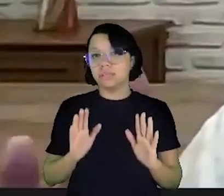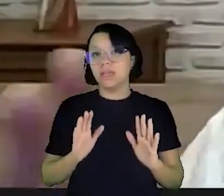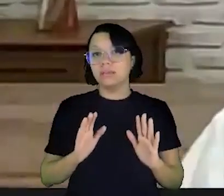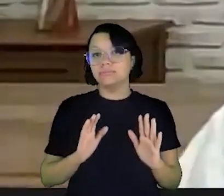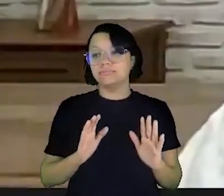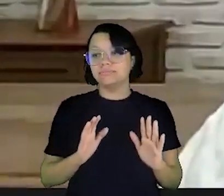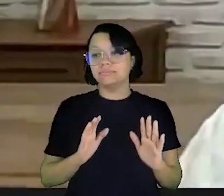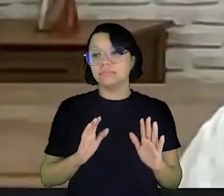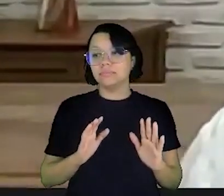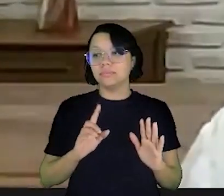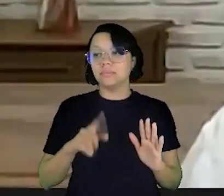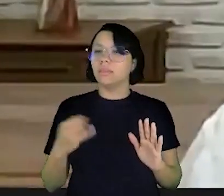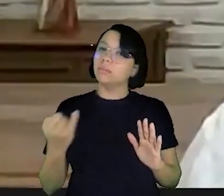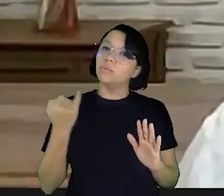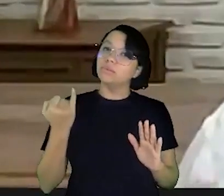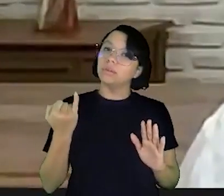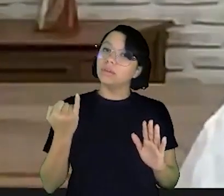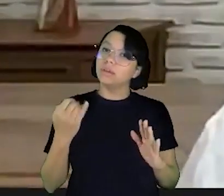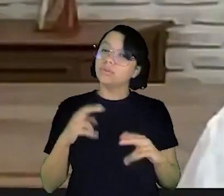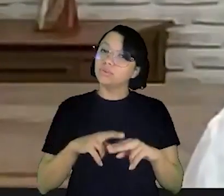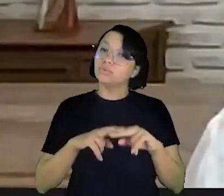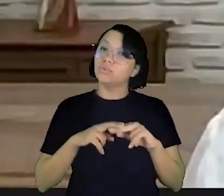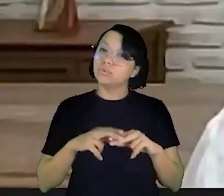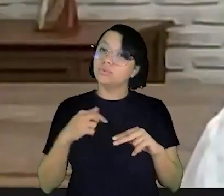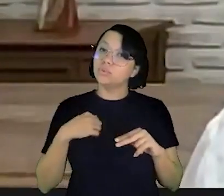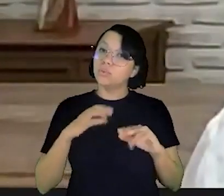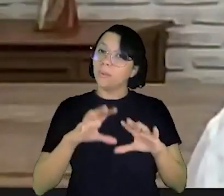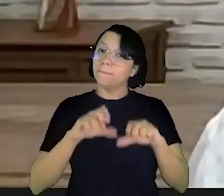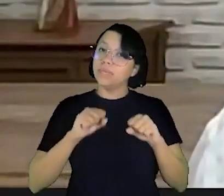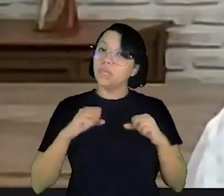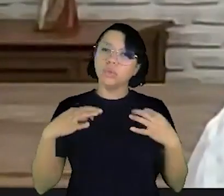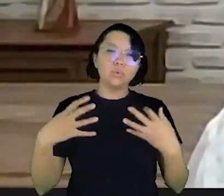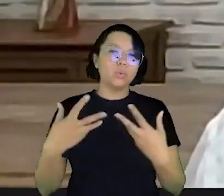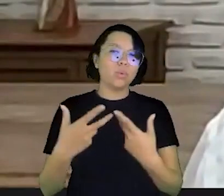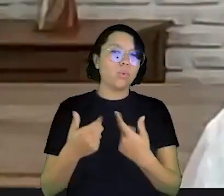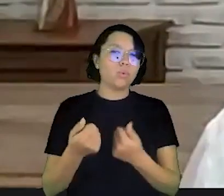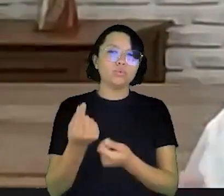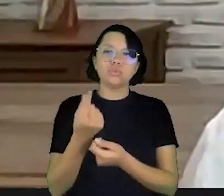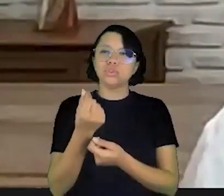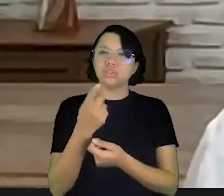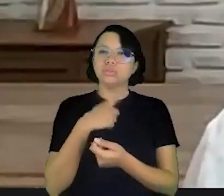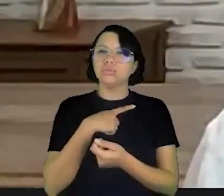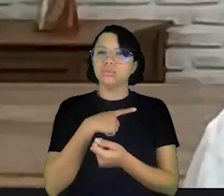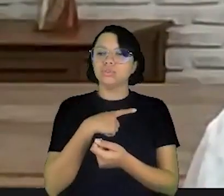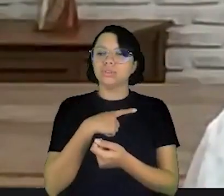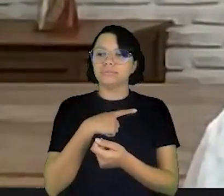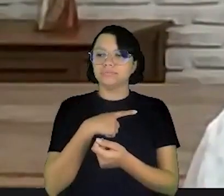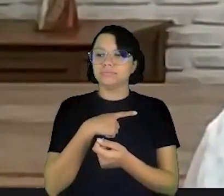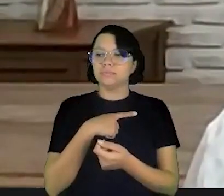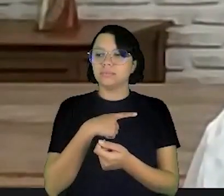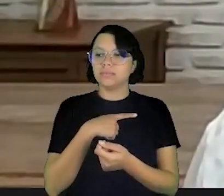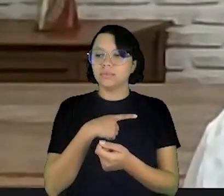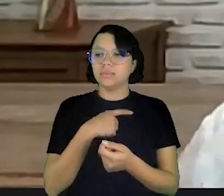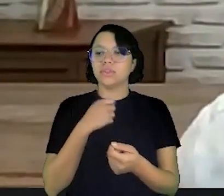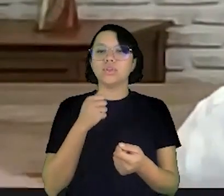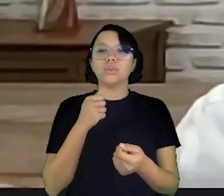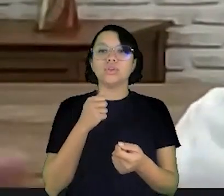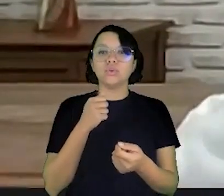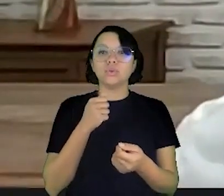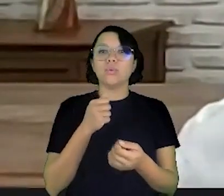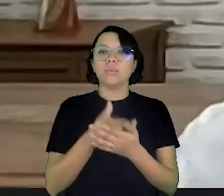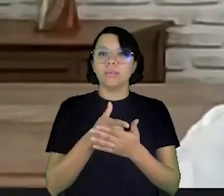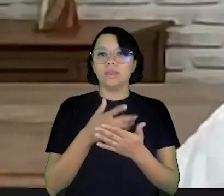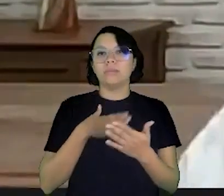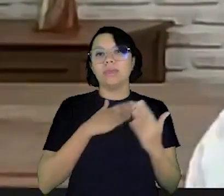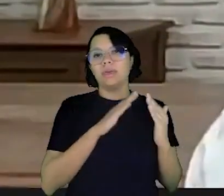transformação que me aprovê era algo muito importante por isso eu peguei todos os recursos de que eu dispunha e